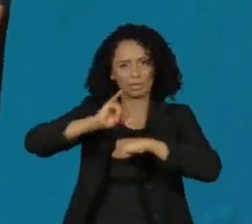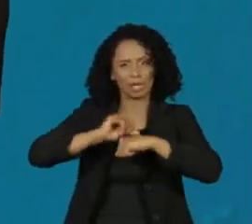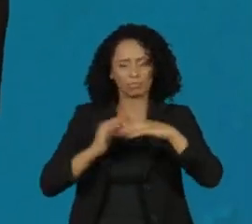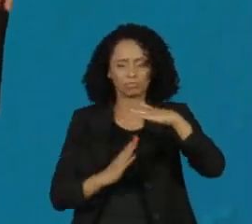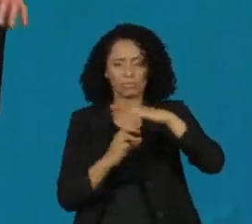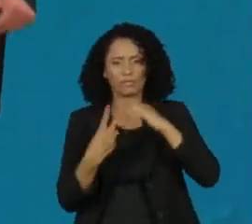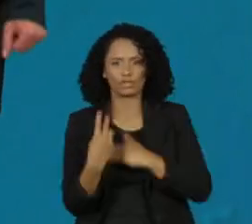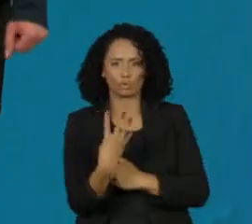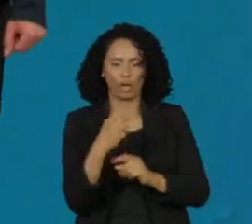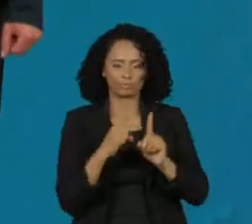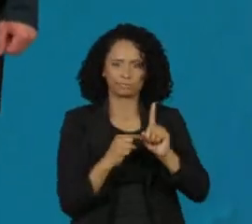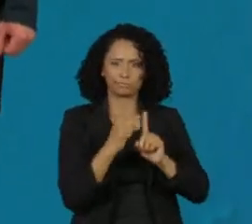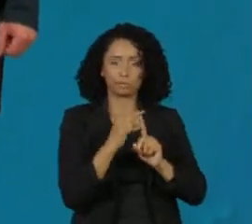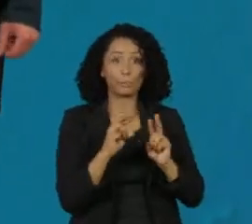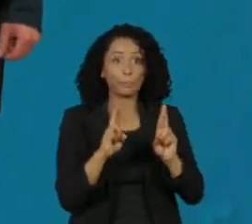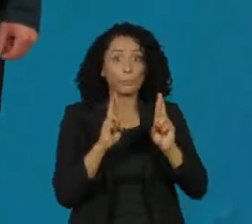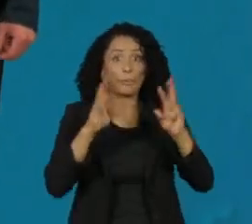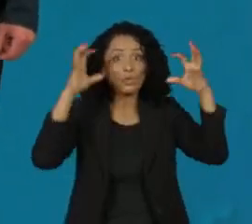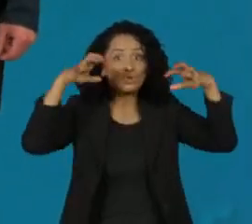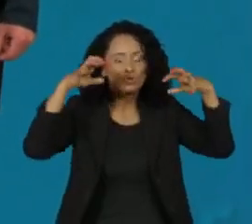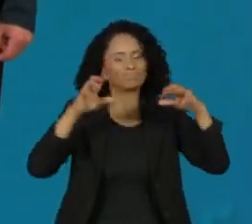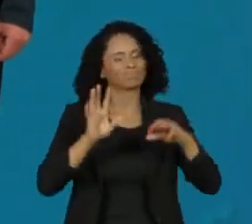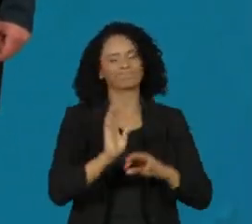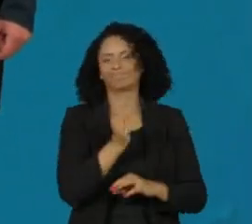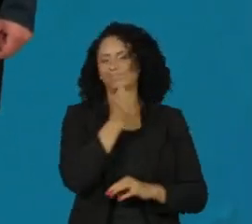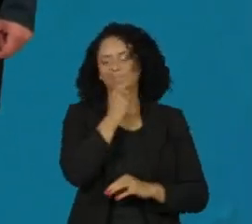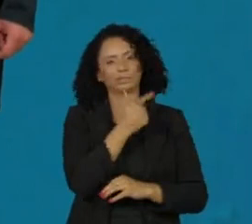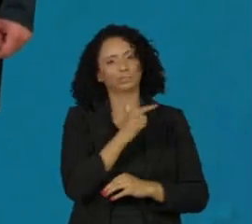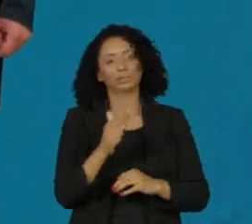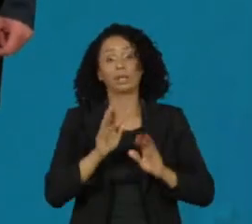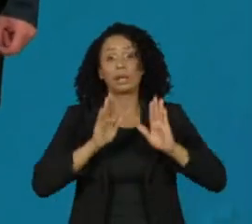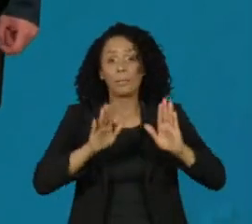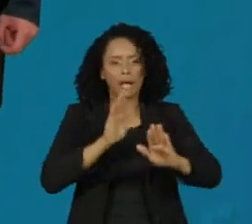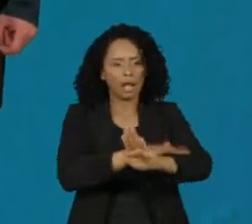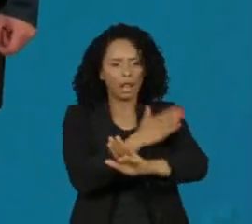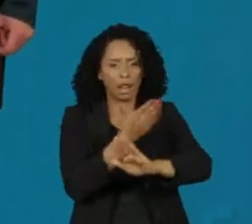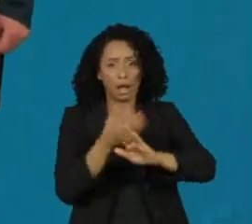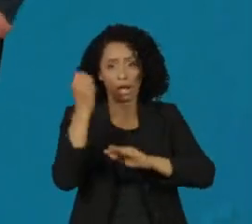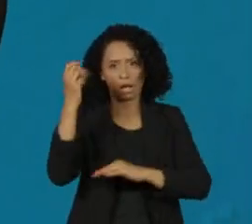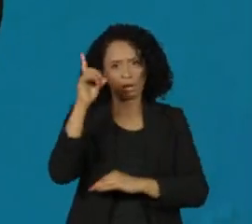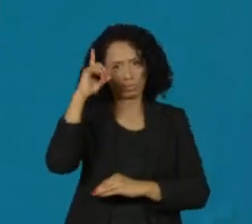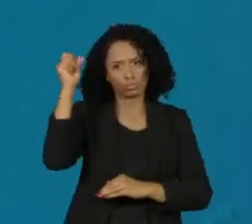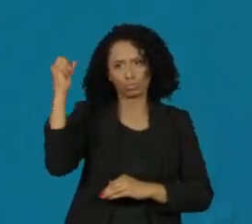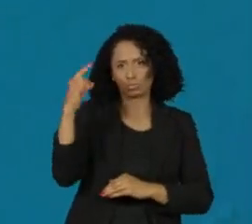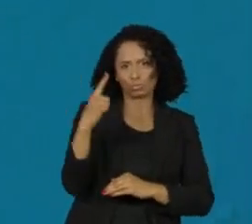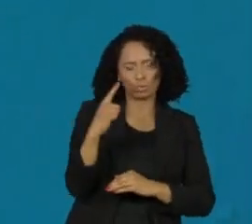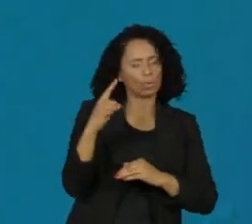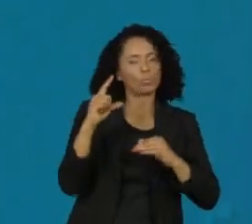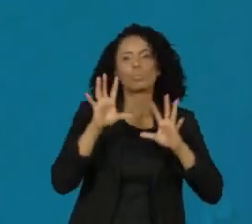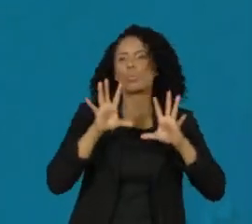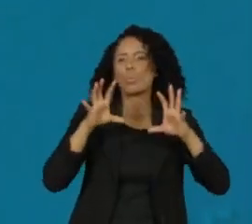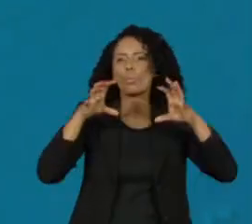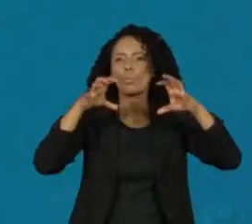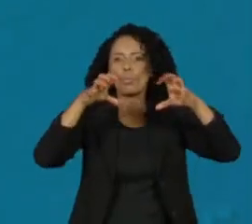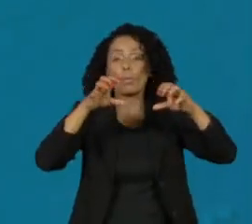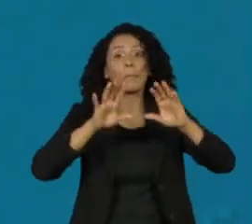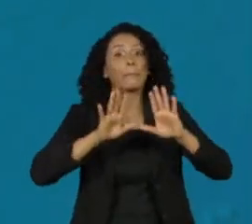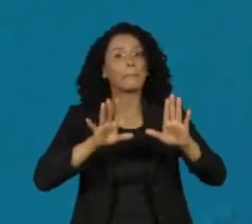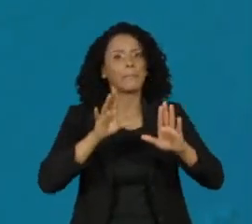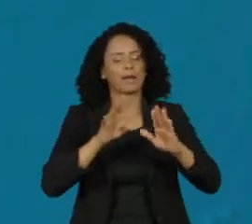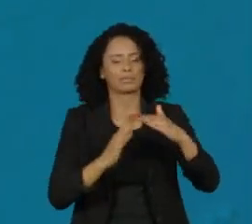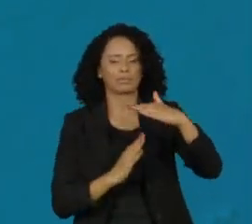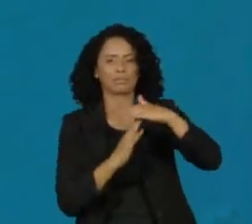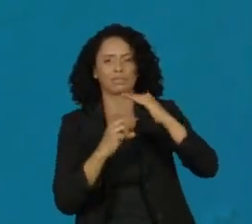graus. Não tem expectativa de chuva, mas a maior parte do dia vai ser marcado por variação de nebulosidade. Máxima de